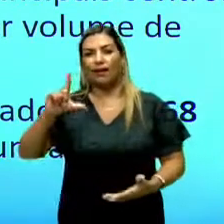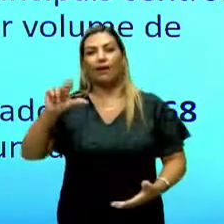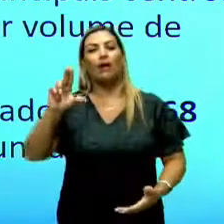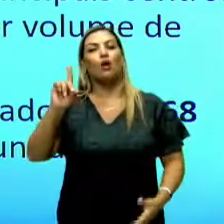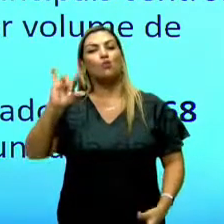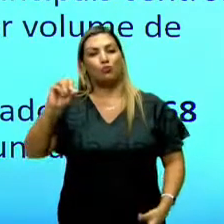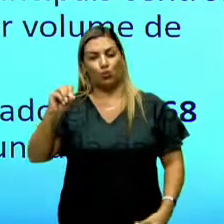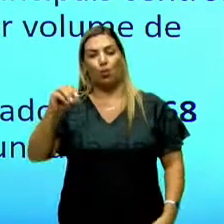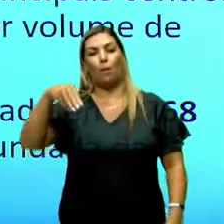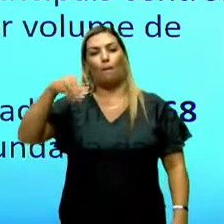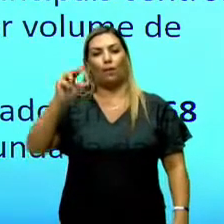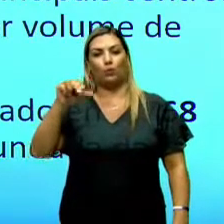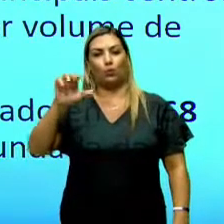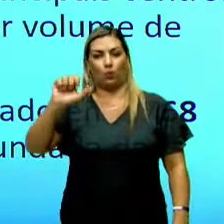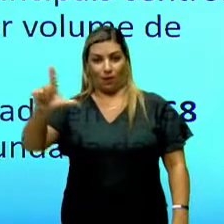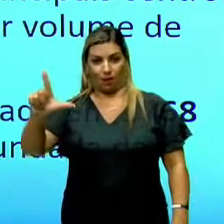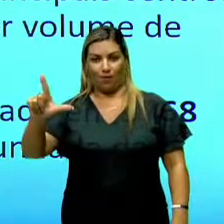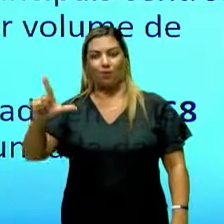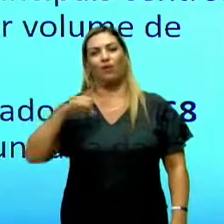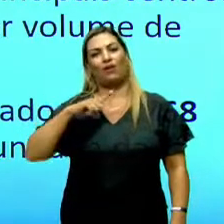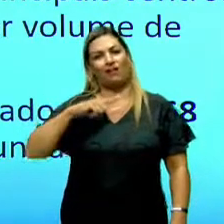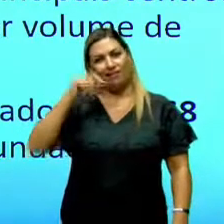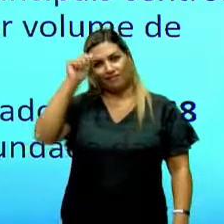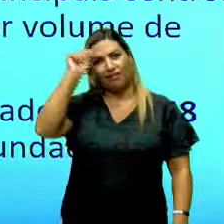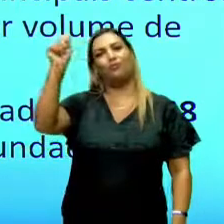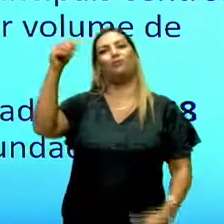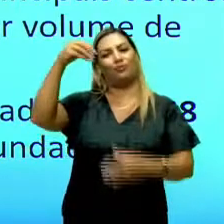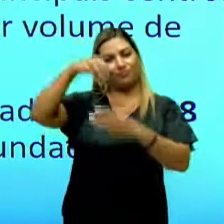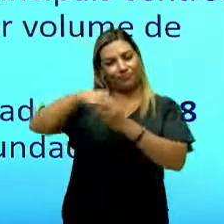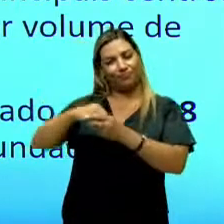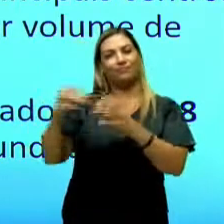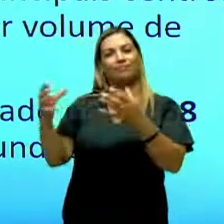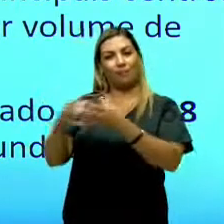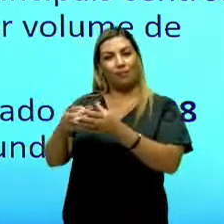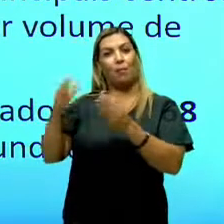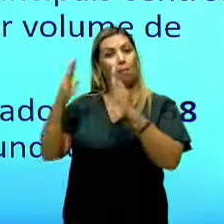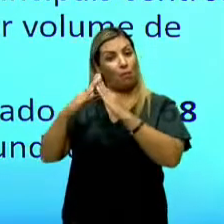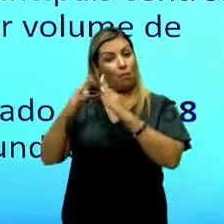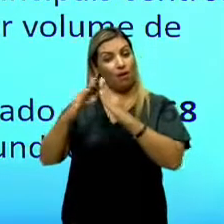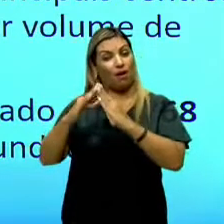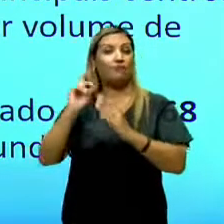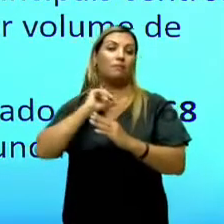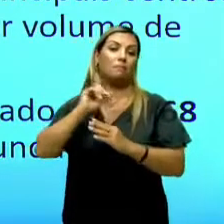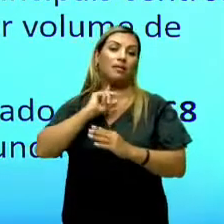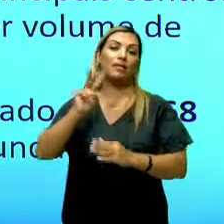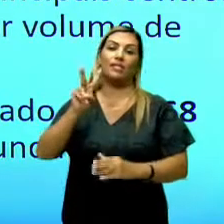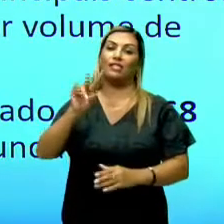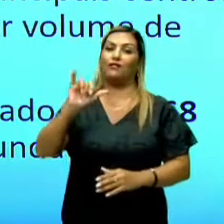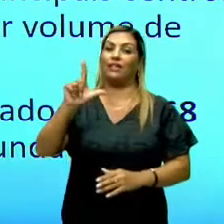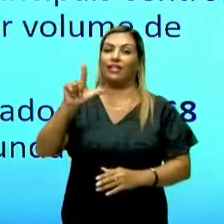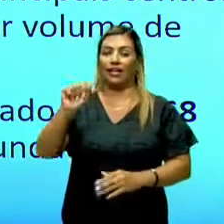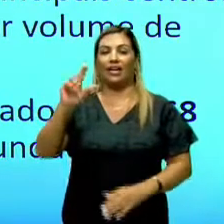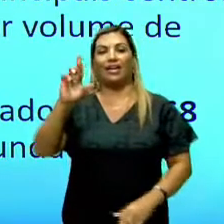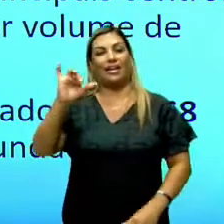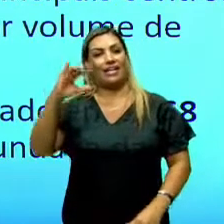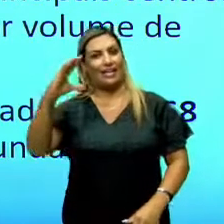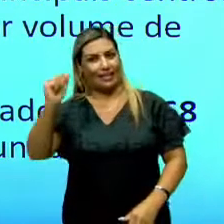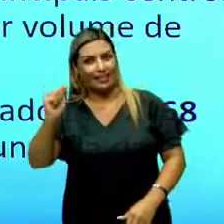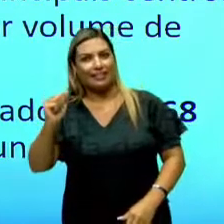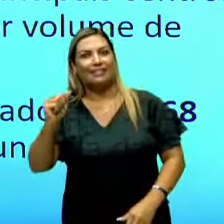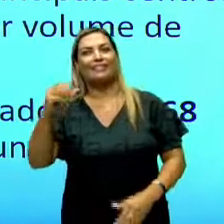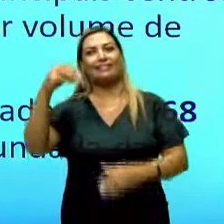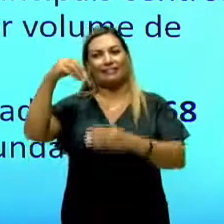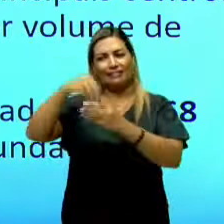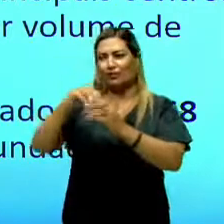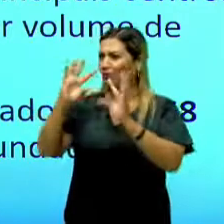Manuel da Costa. Como eu disse, um dos inconfidentes, que morava em Vila Rica, lá em Minas Gerais. Então, estava